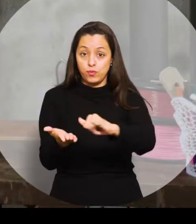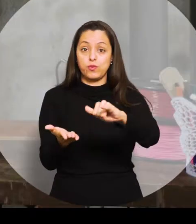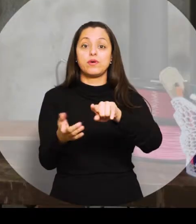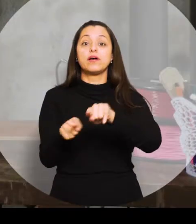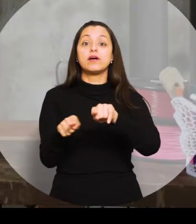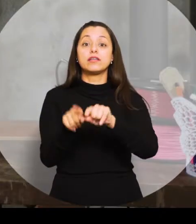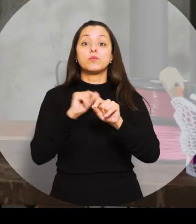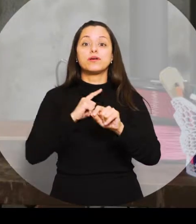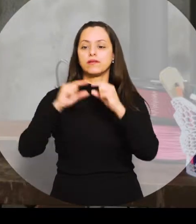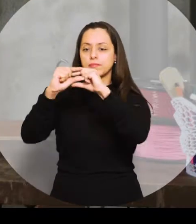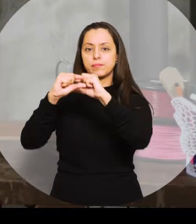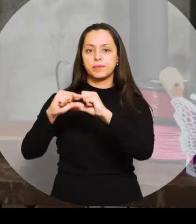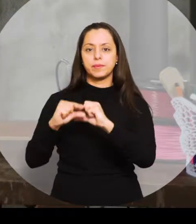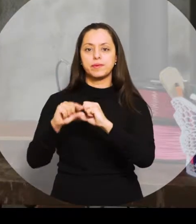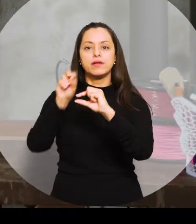e um botão.